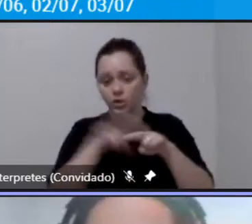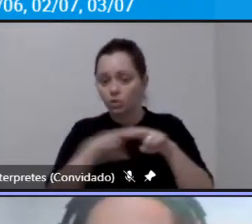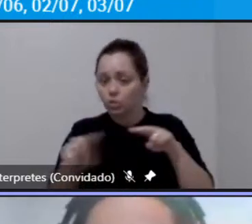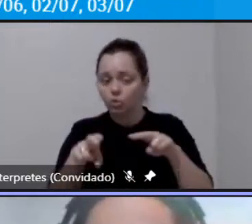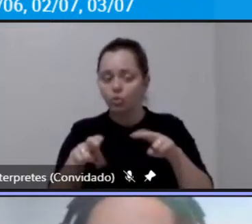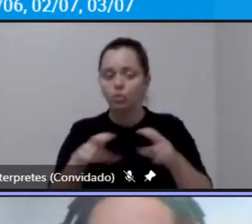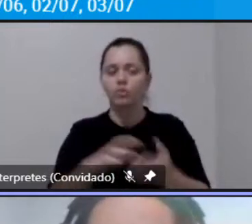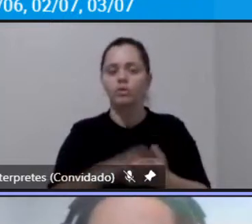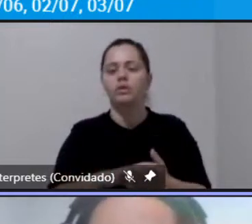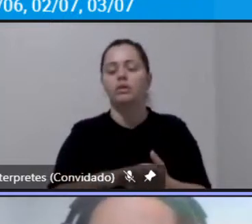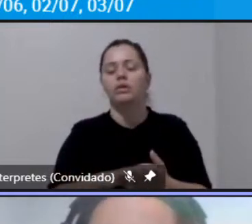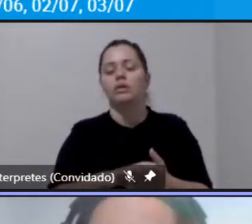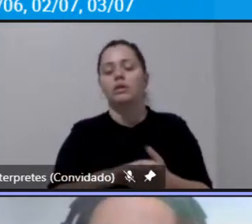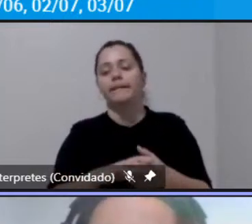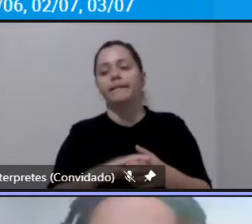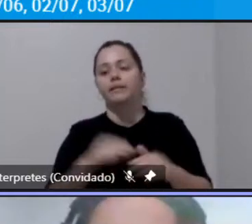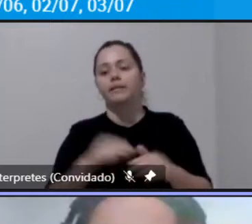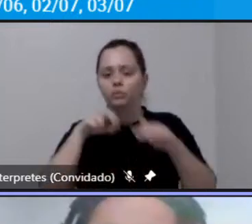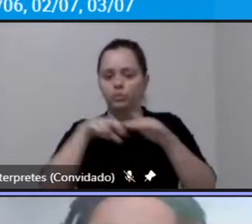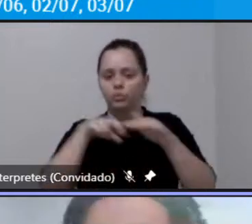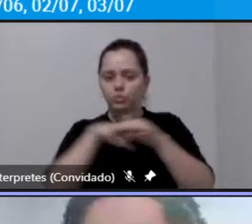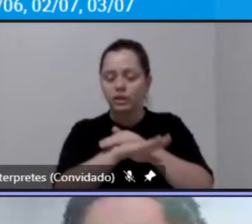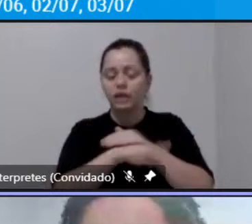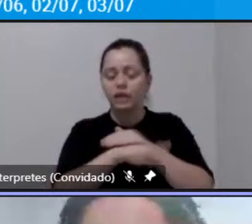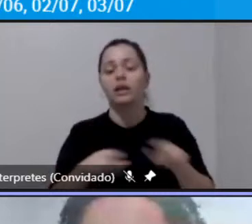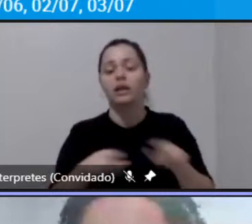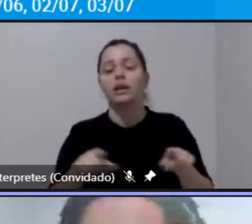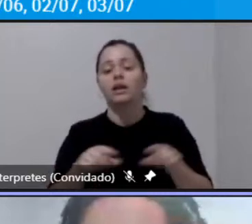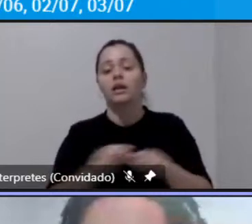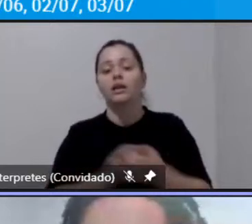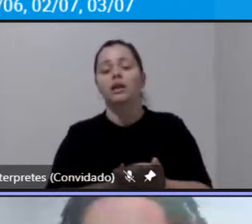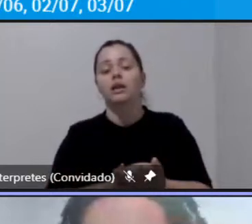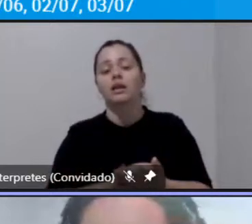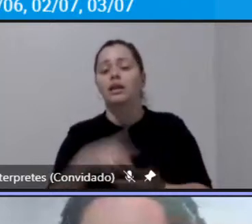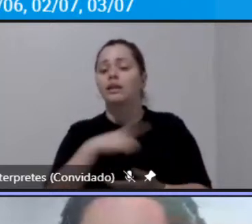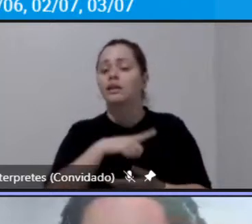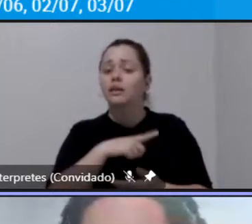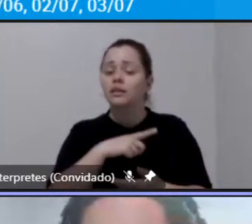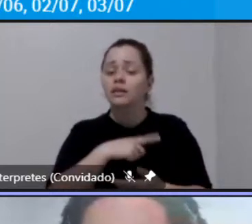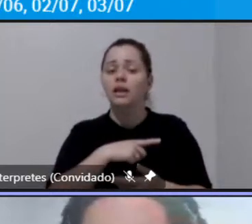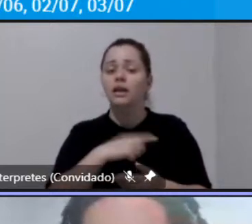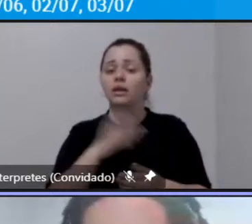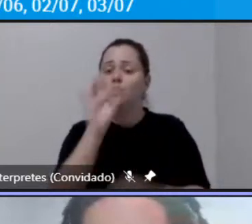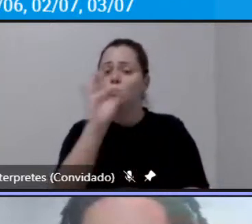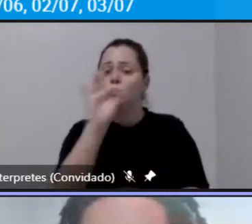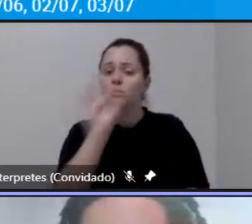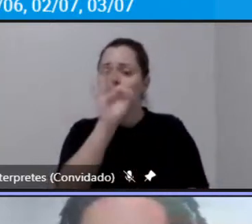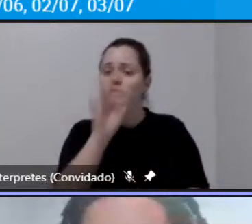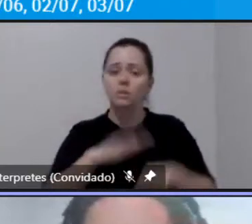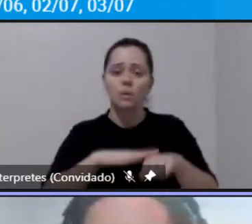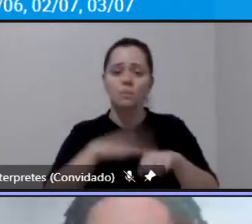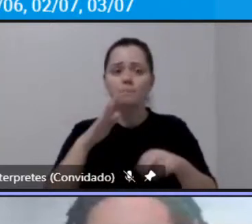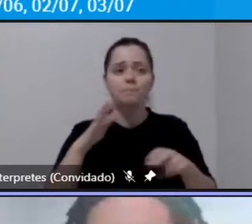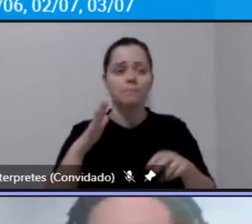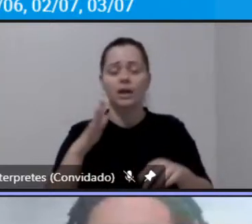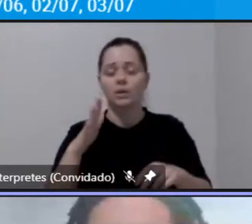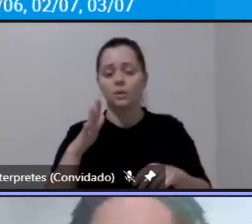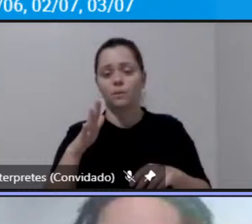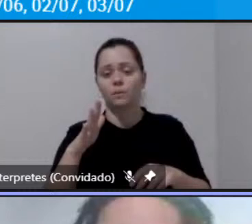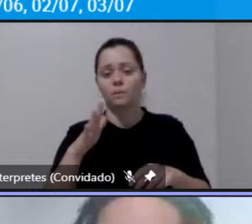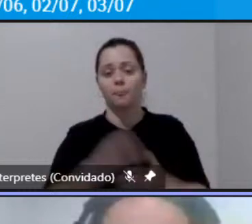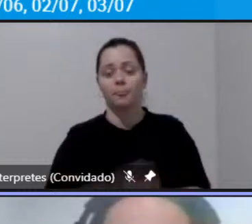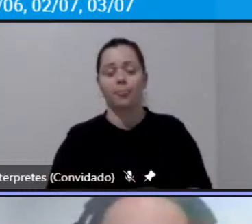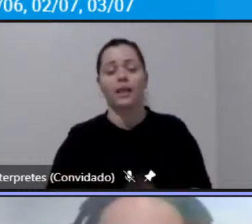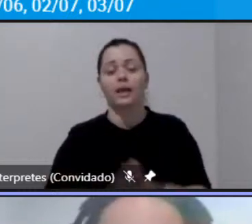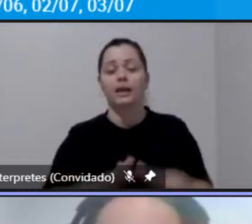trens essa o transporte coletivo ele tem um percentual muito mais expressivo e